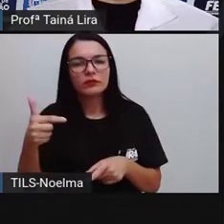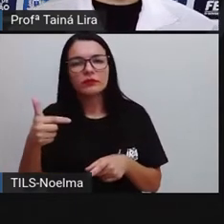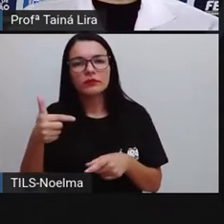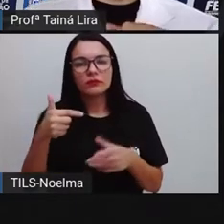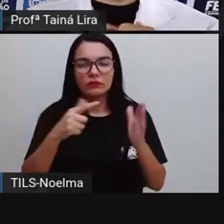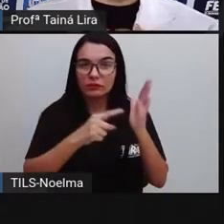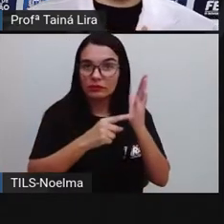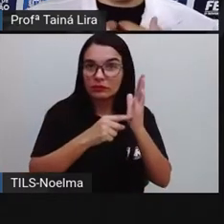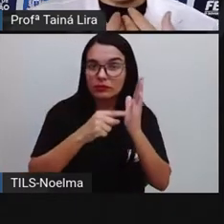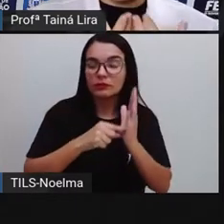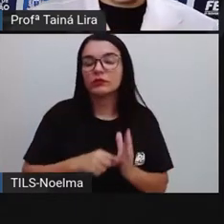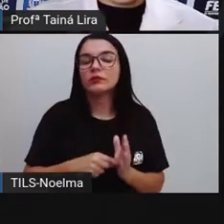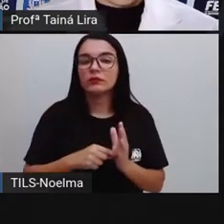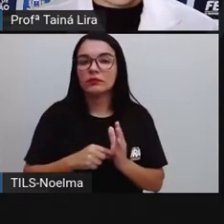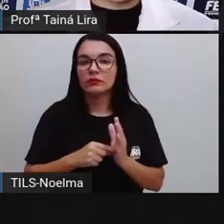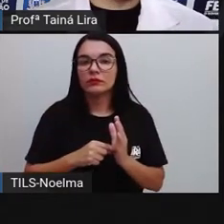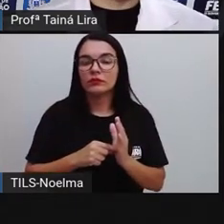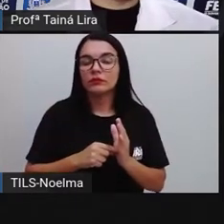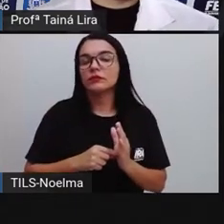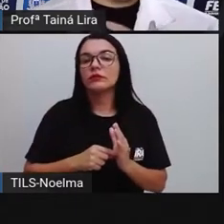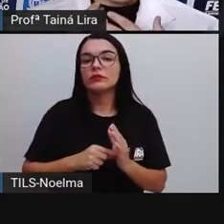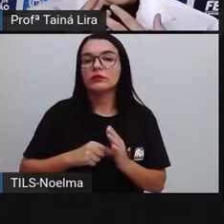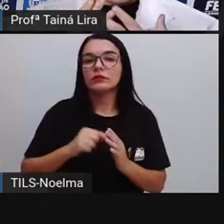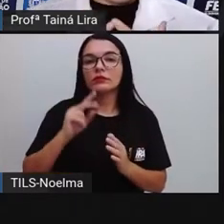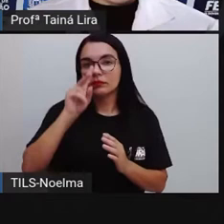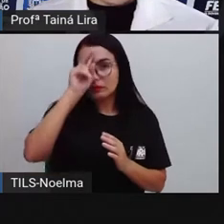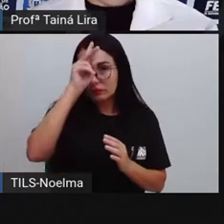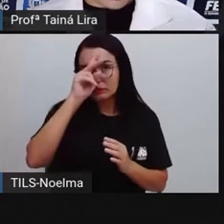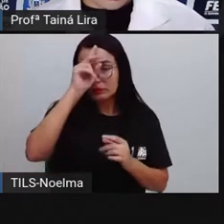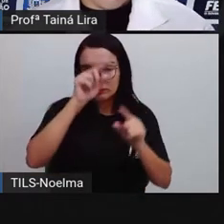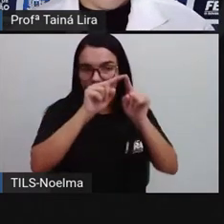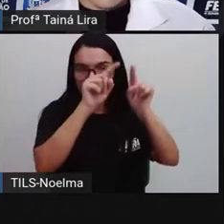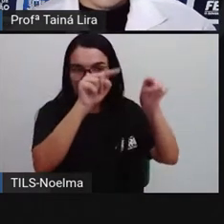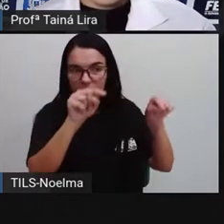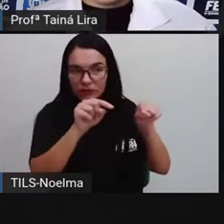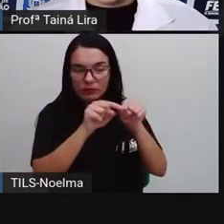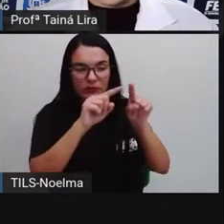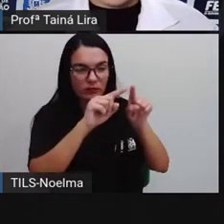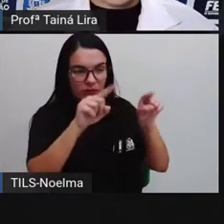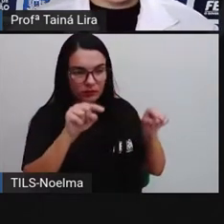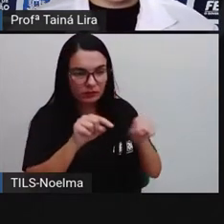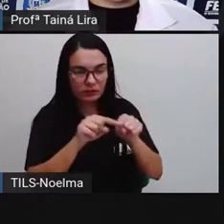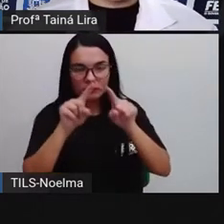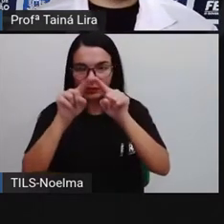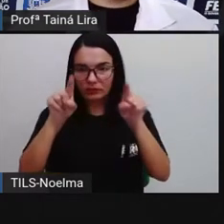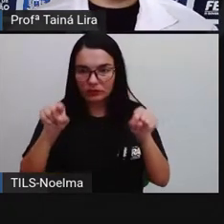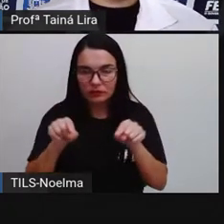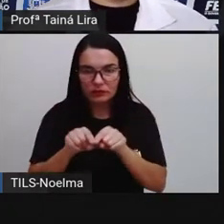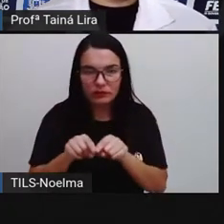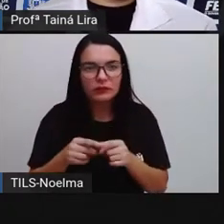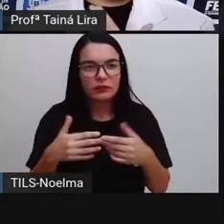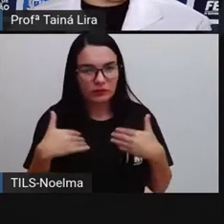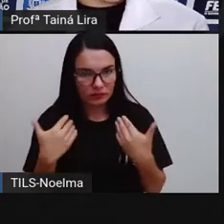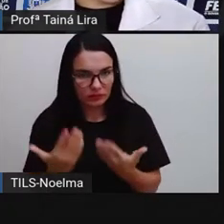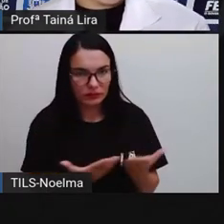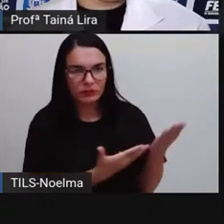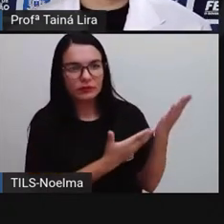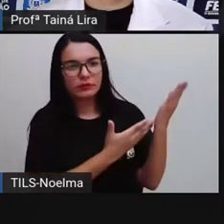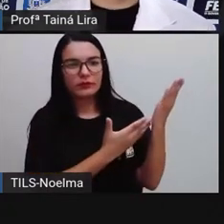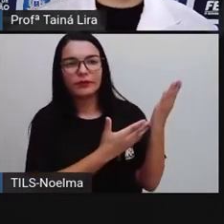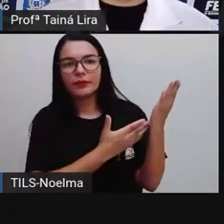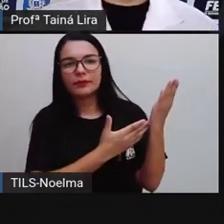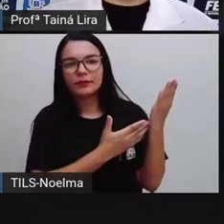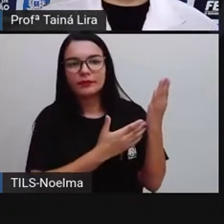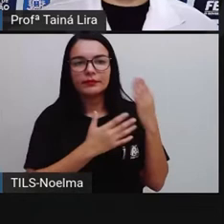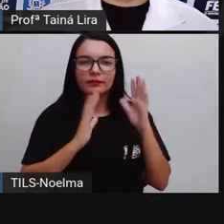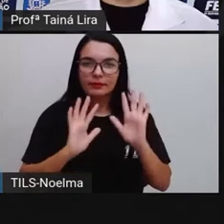a gente vai dar continuidade, vai falar mais um pouquinho sobre as histórias em quadrinhos, né? Que